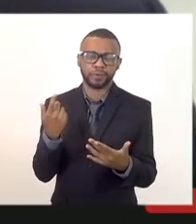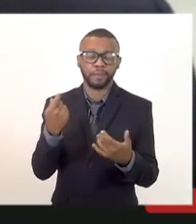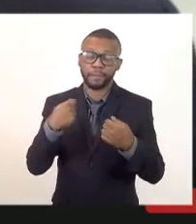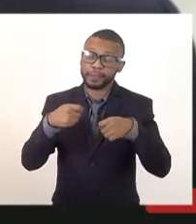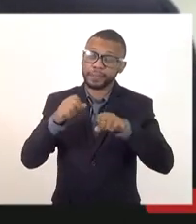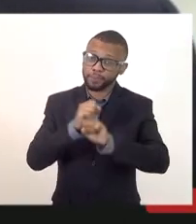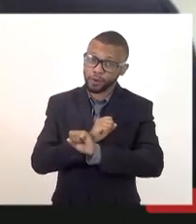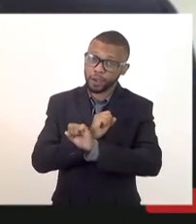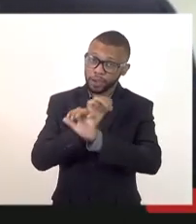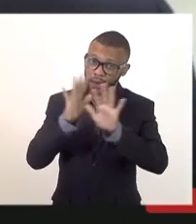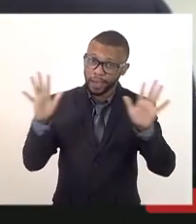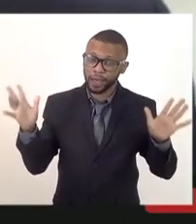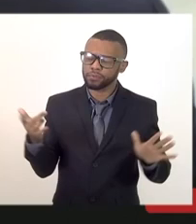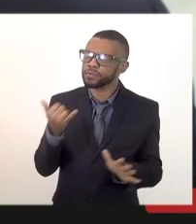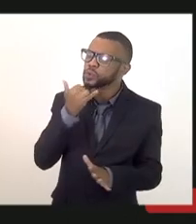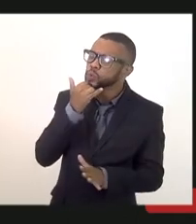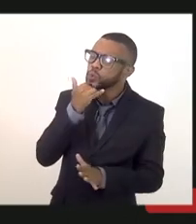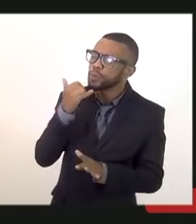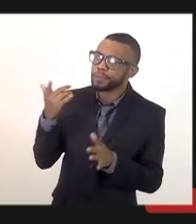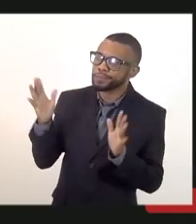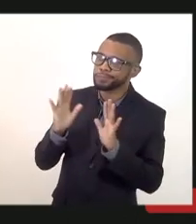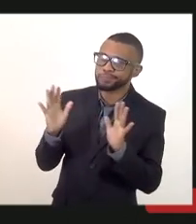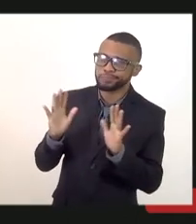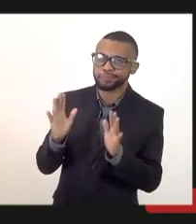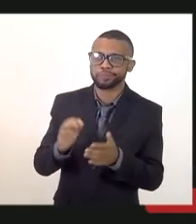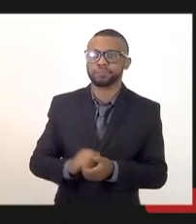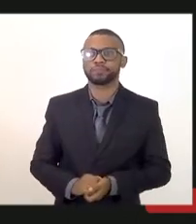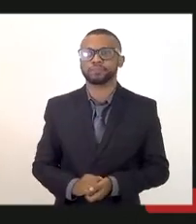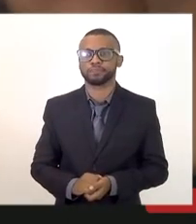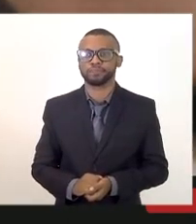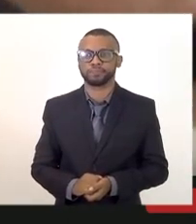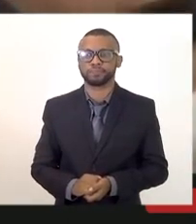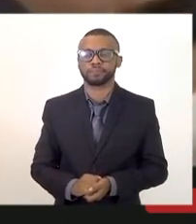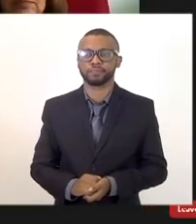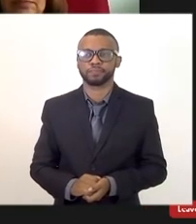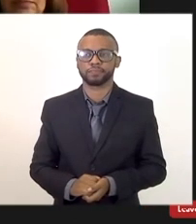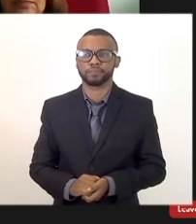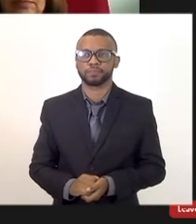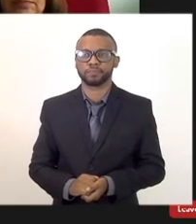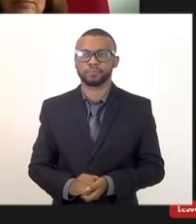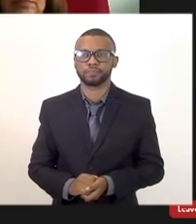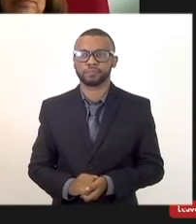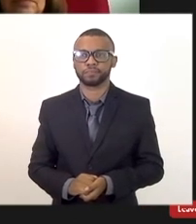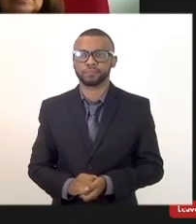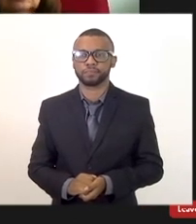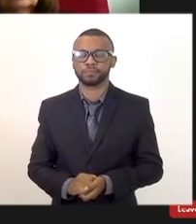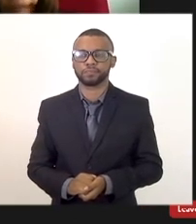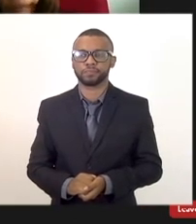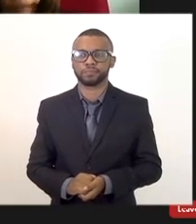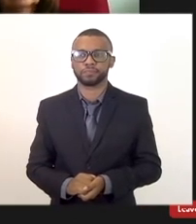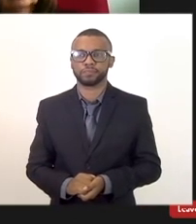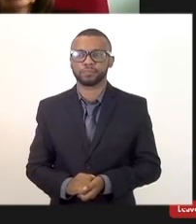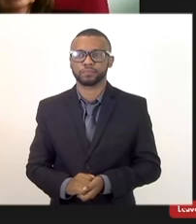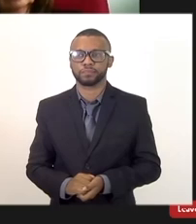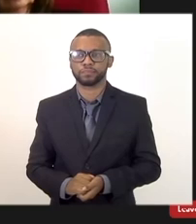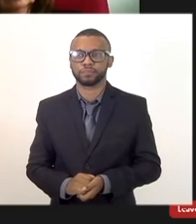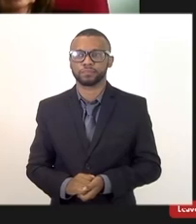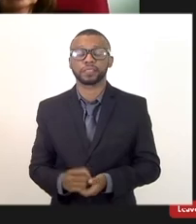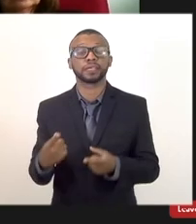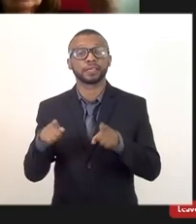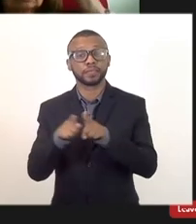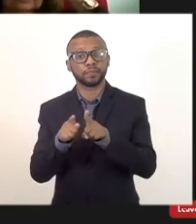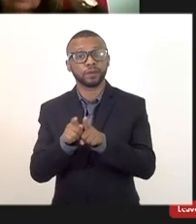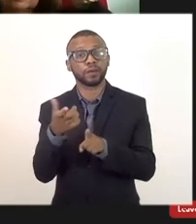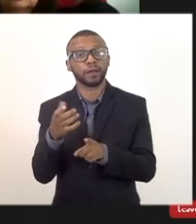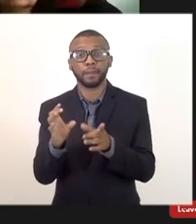e especificamente nada nada é só para a gente pegar uma lógica aqui e também permitir